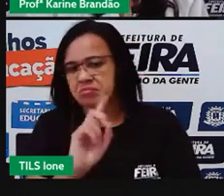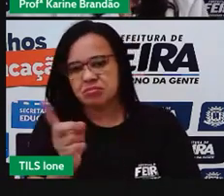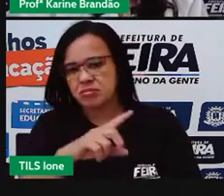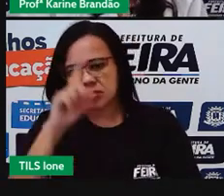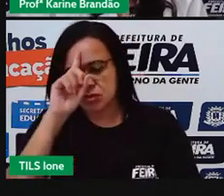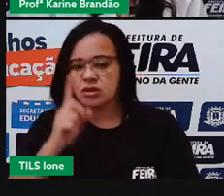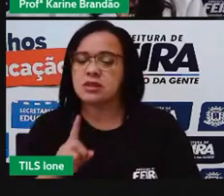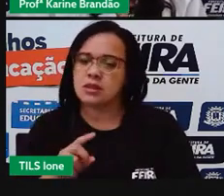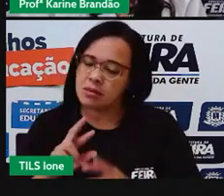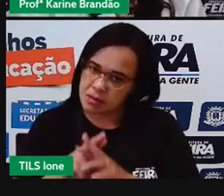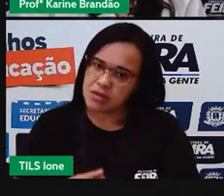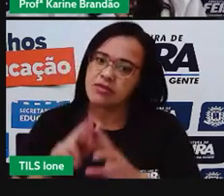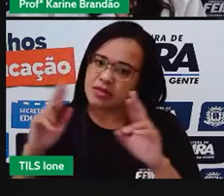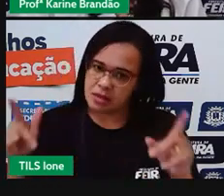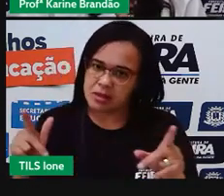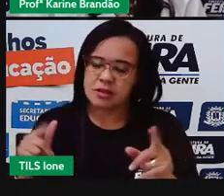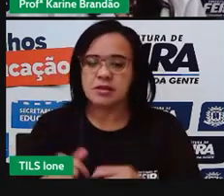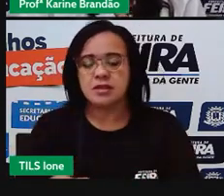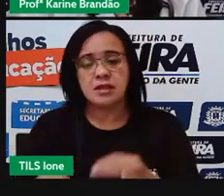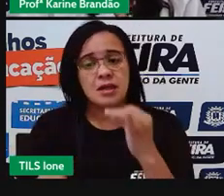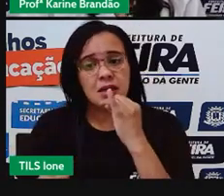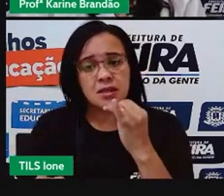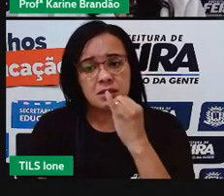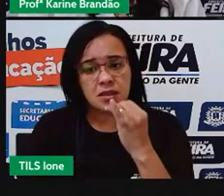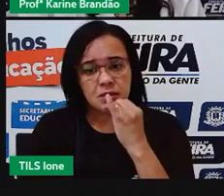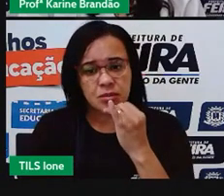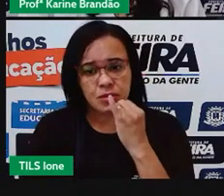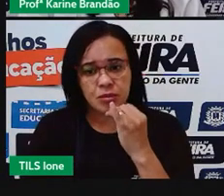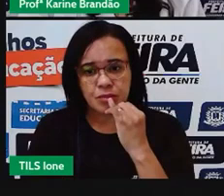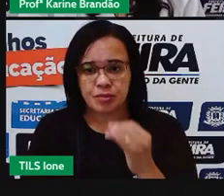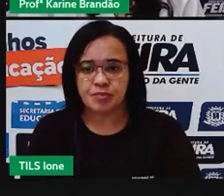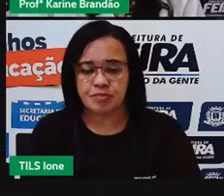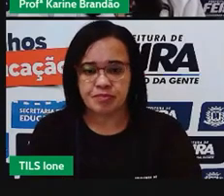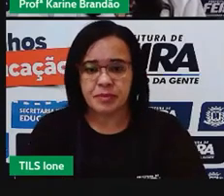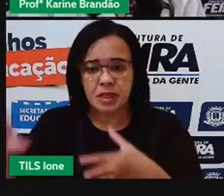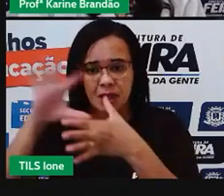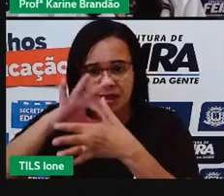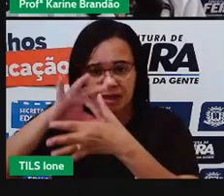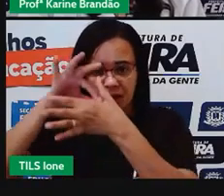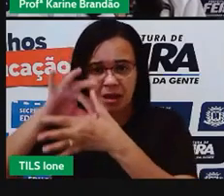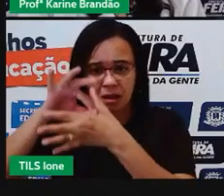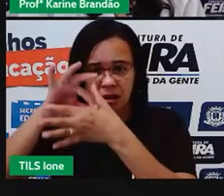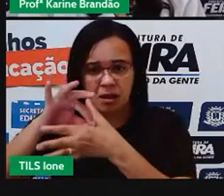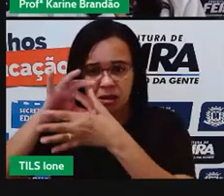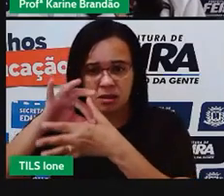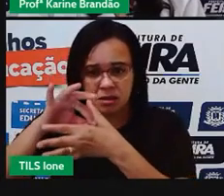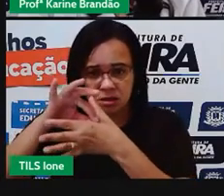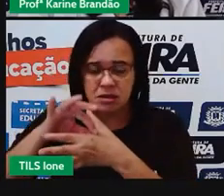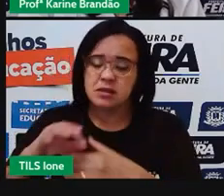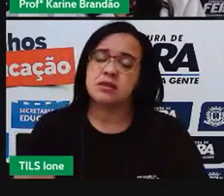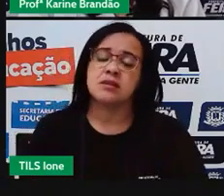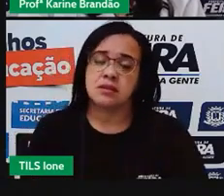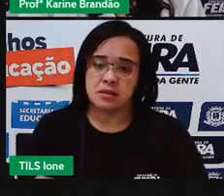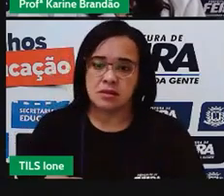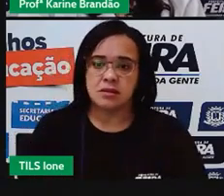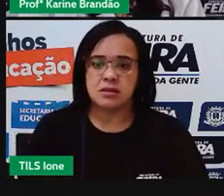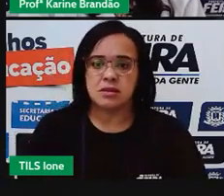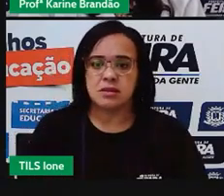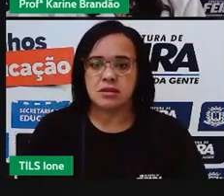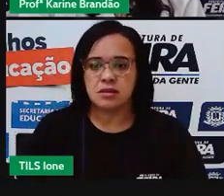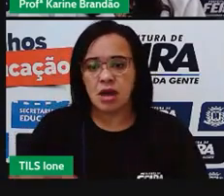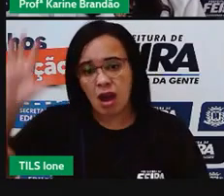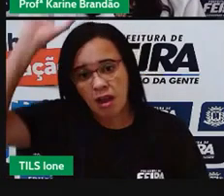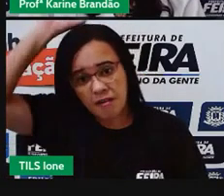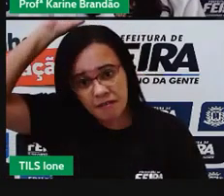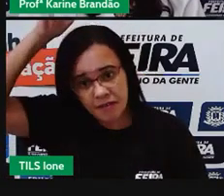Que é, por exemplo, aqui, né? A carne bovina, o um quilo de carne de frango, que